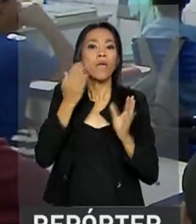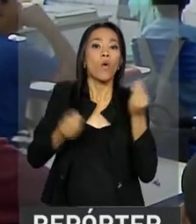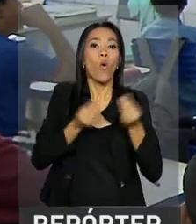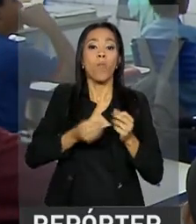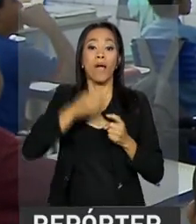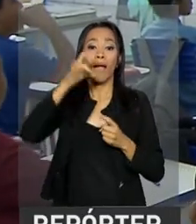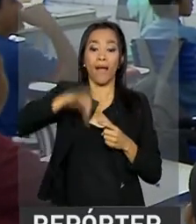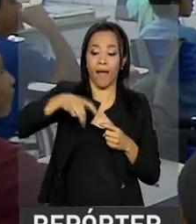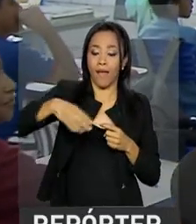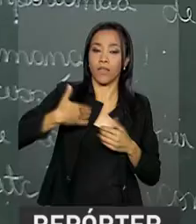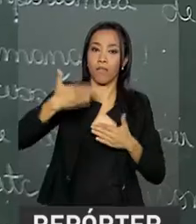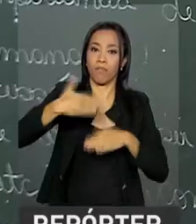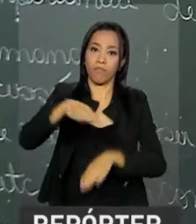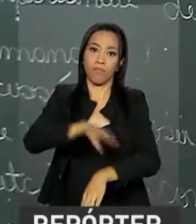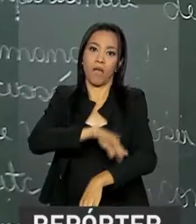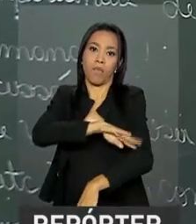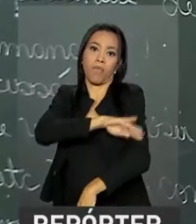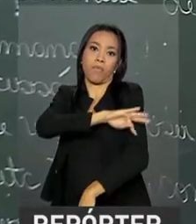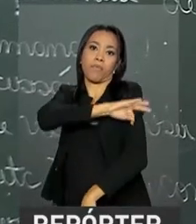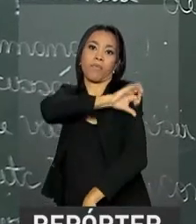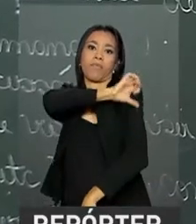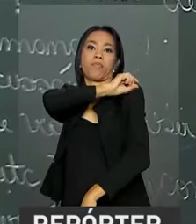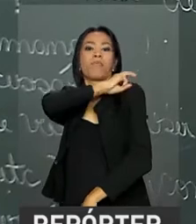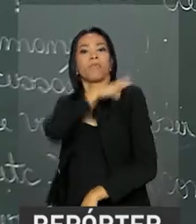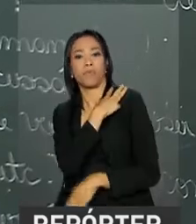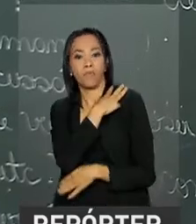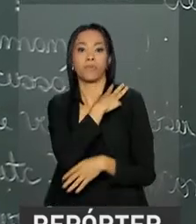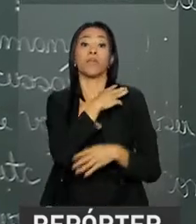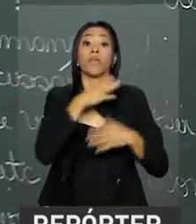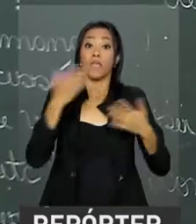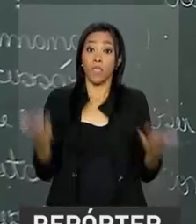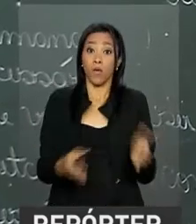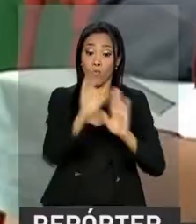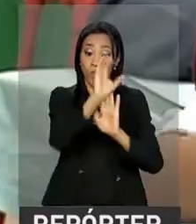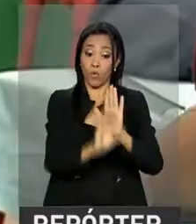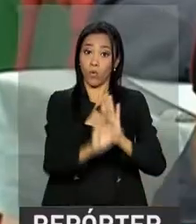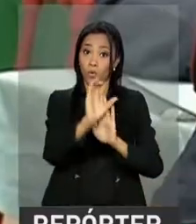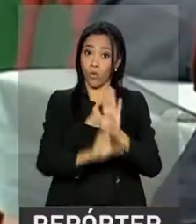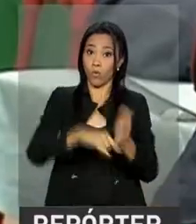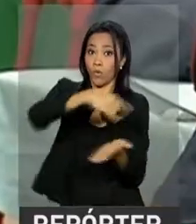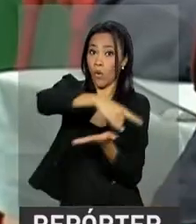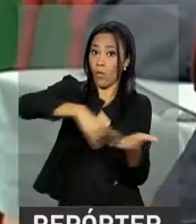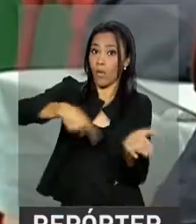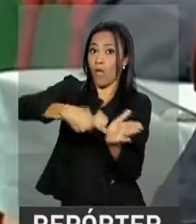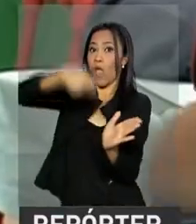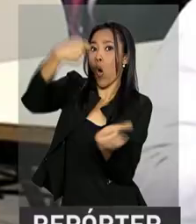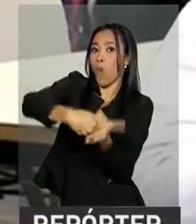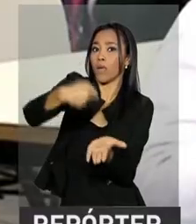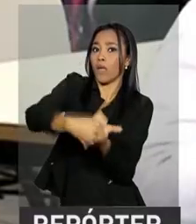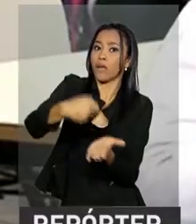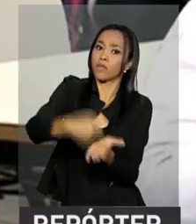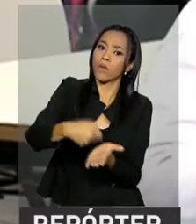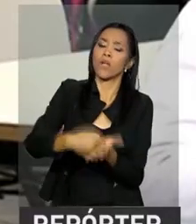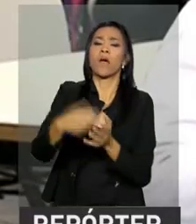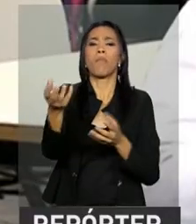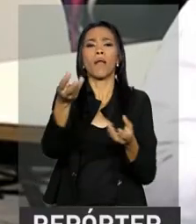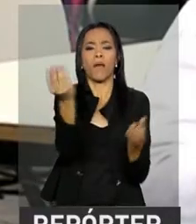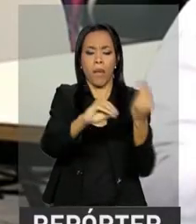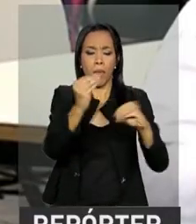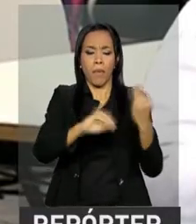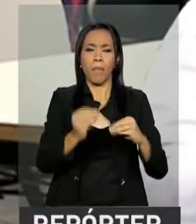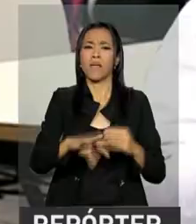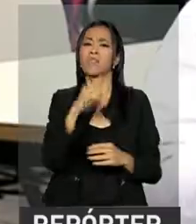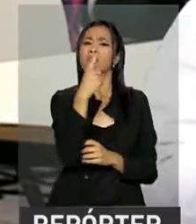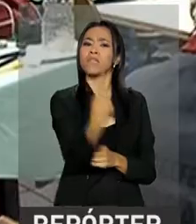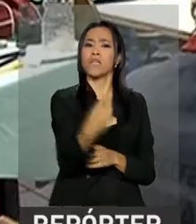etapa da educação básica. O documento será referência obrigatória para a elaboração dos currículos das mais de 190